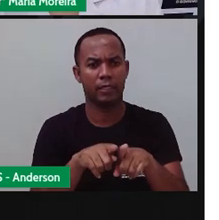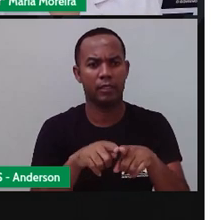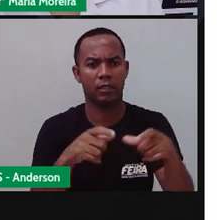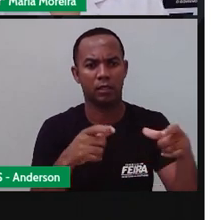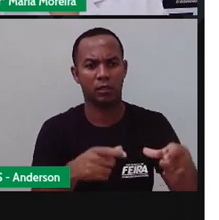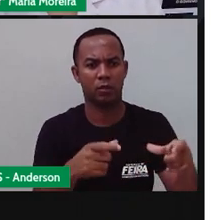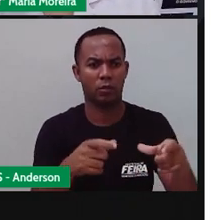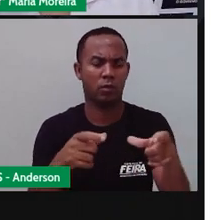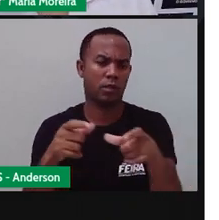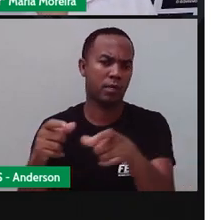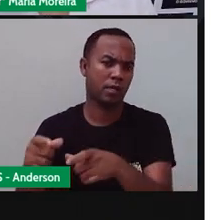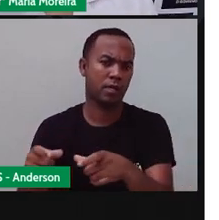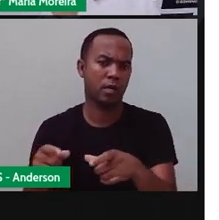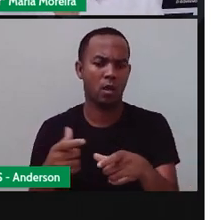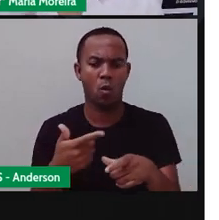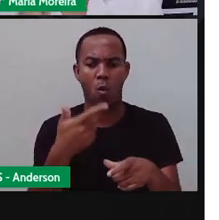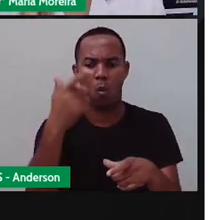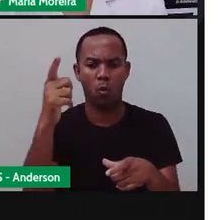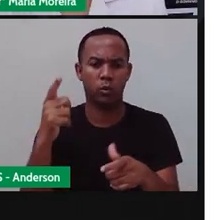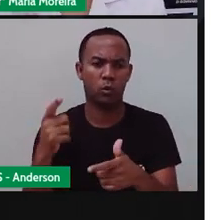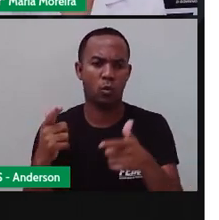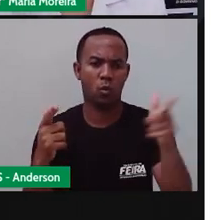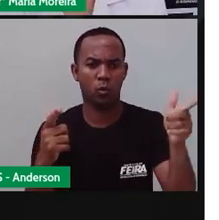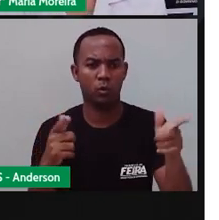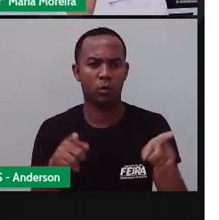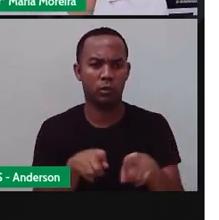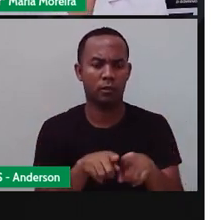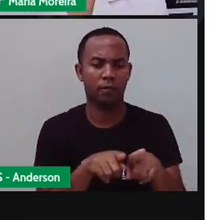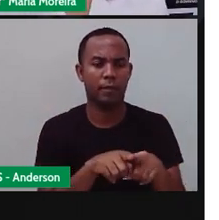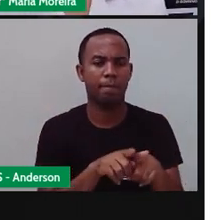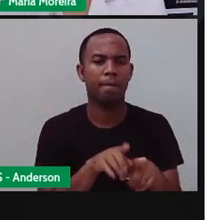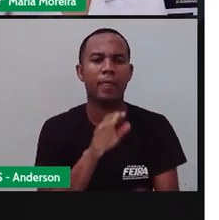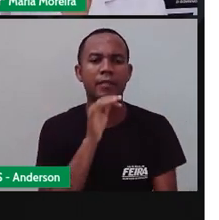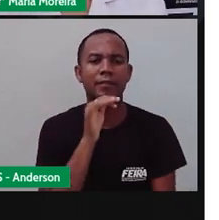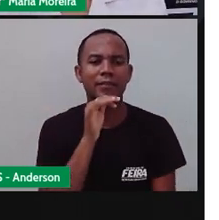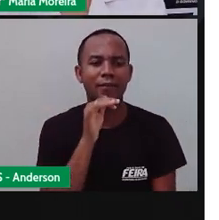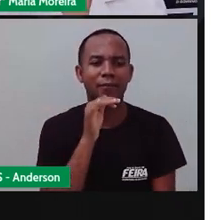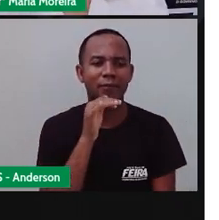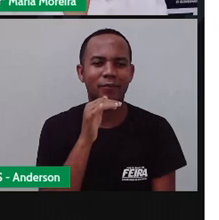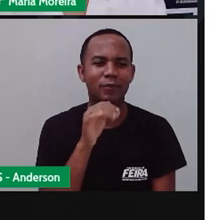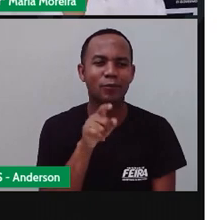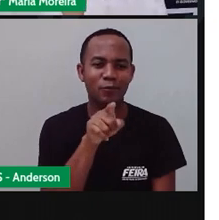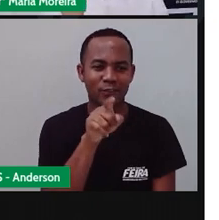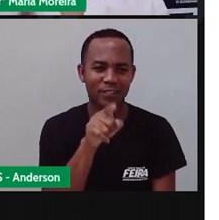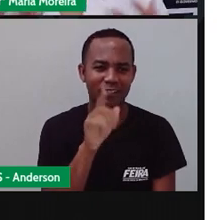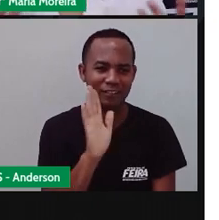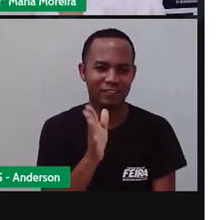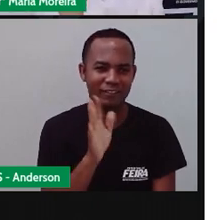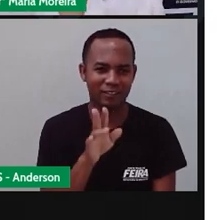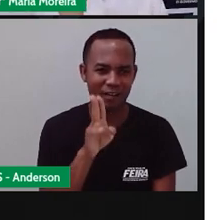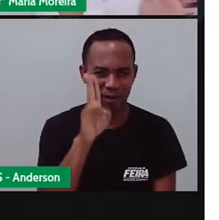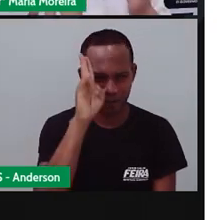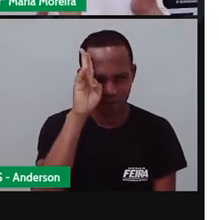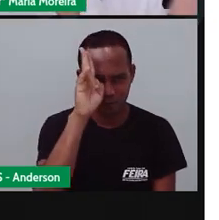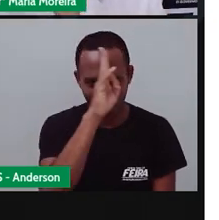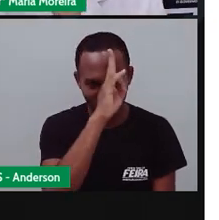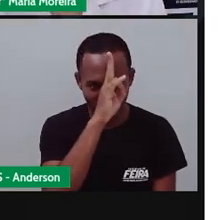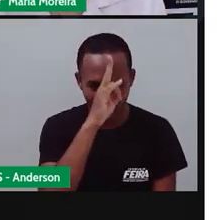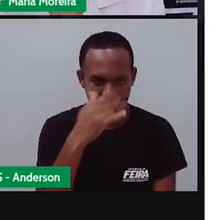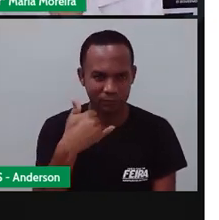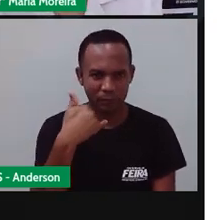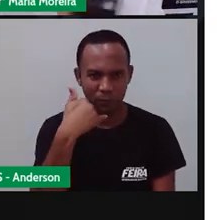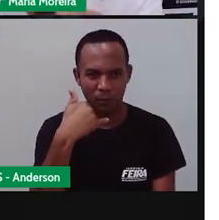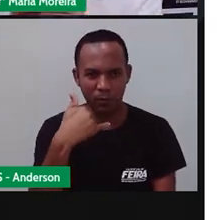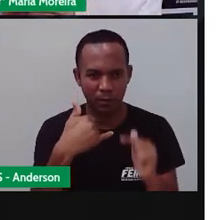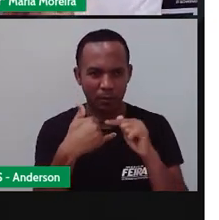de deslocamento entre um espaço e outro. Quem pega a Uber, né, sabe muito bem, né, a função do mapa. Você pega lá o